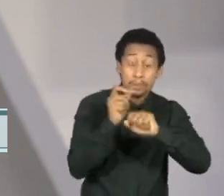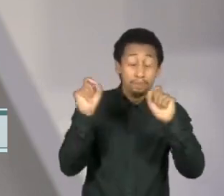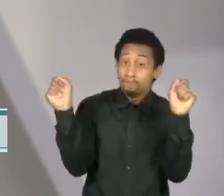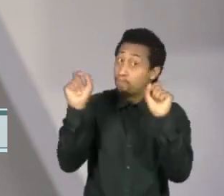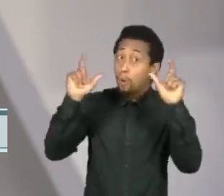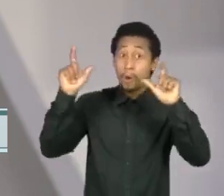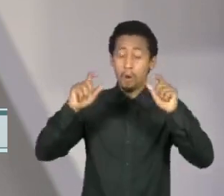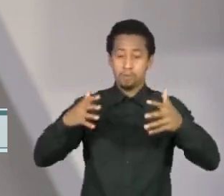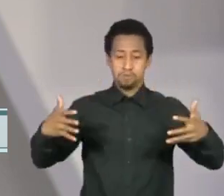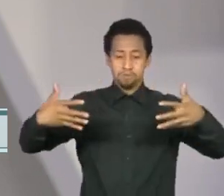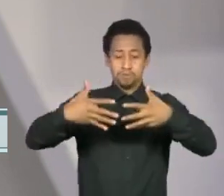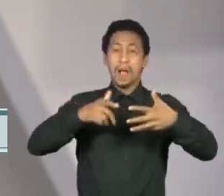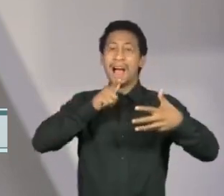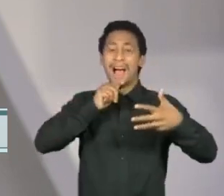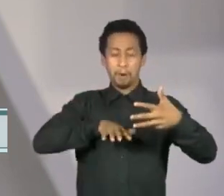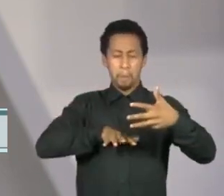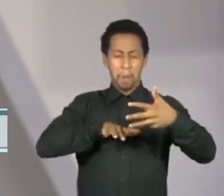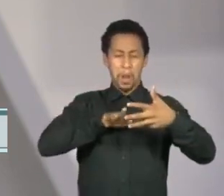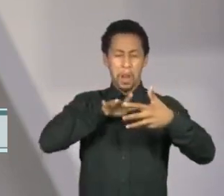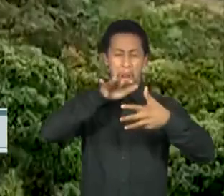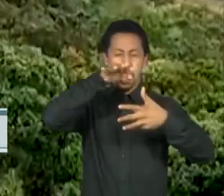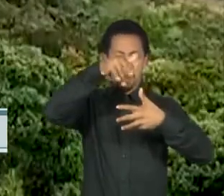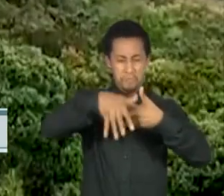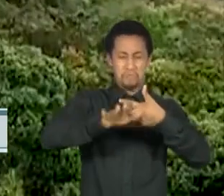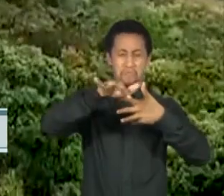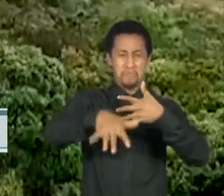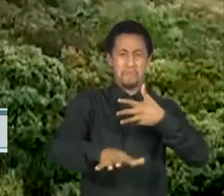transbordamento de uma barragem de mineração.